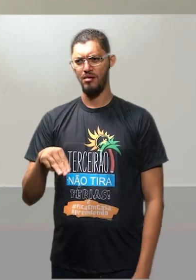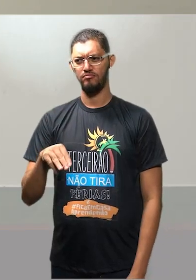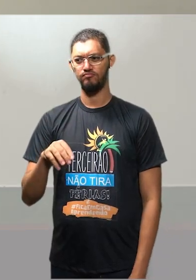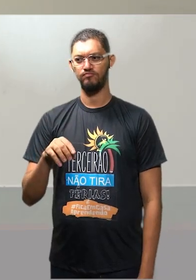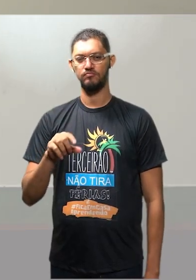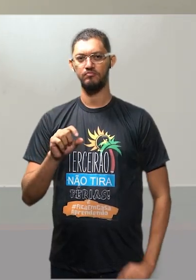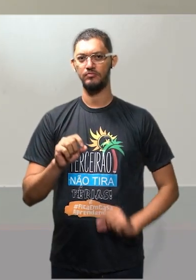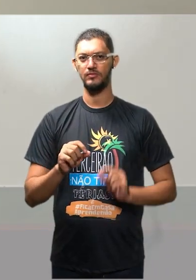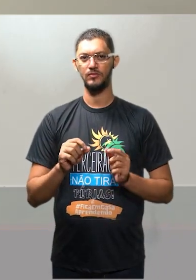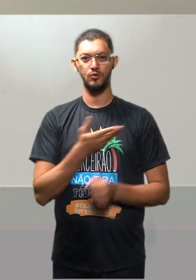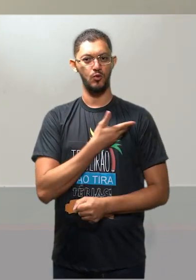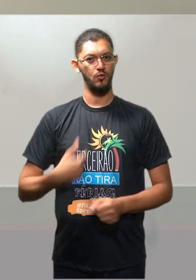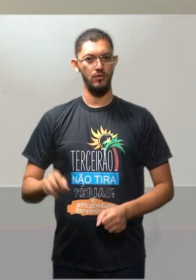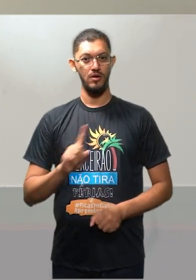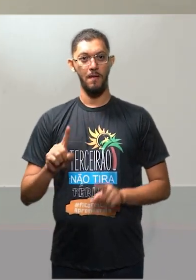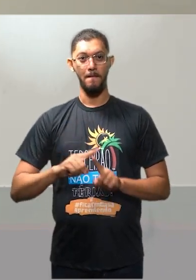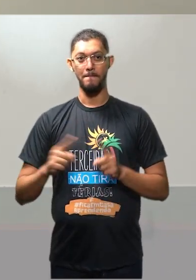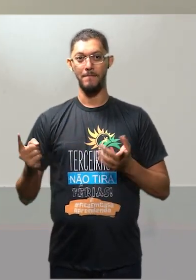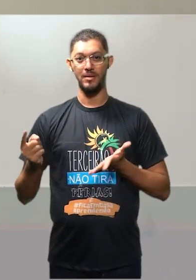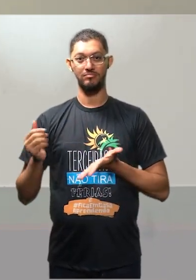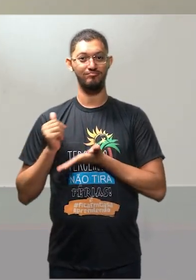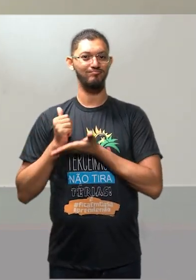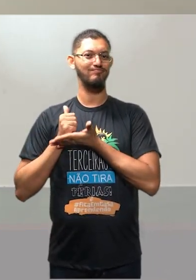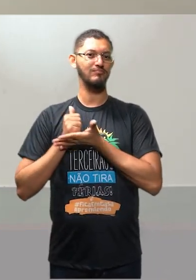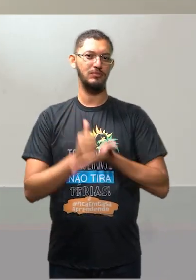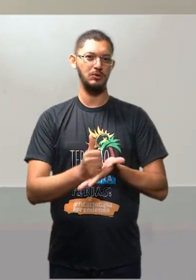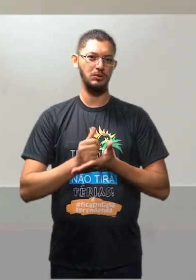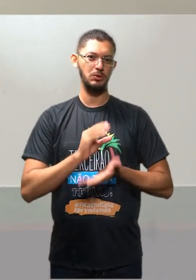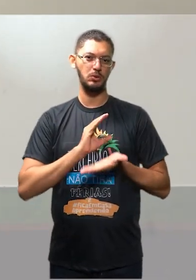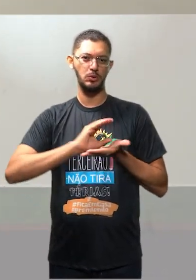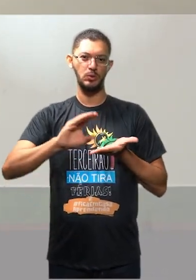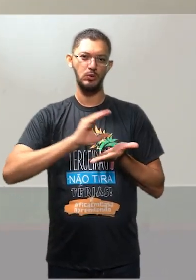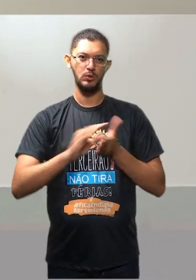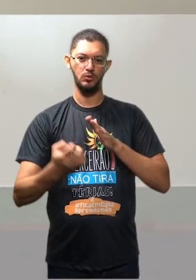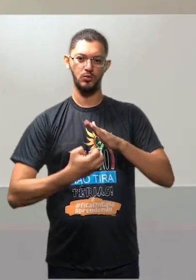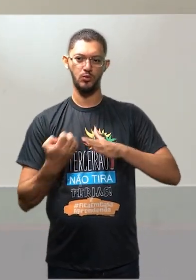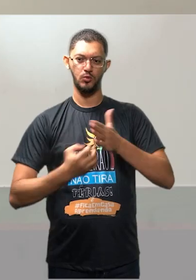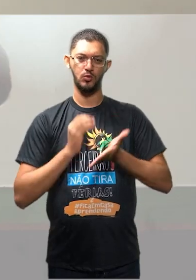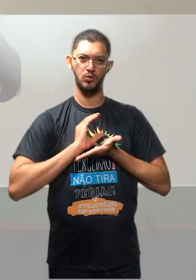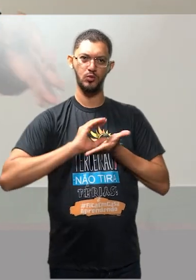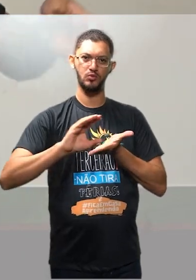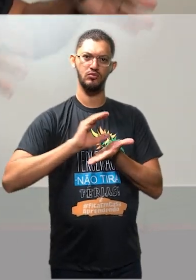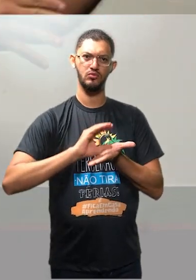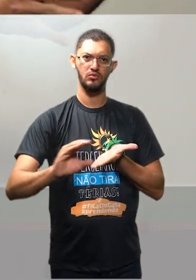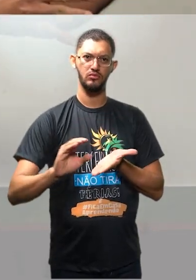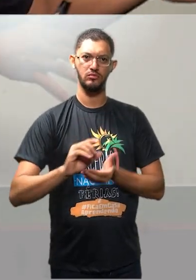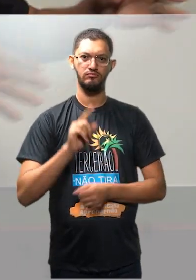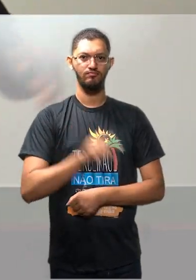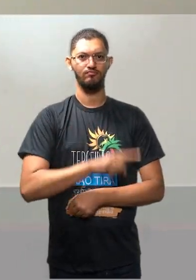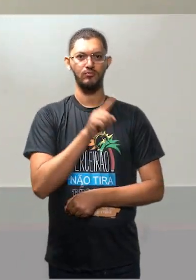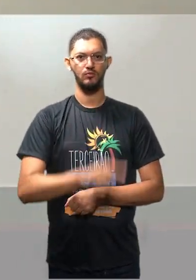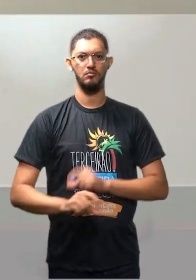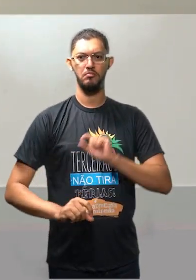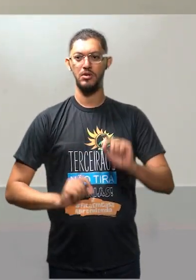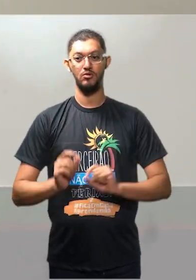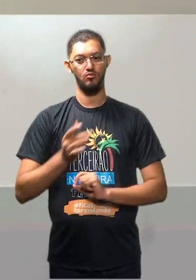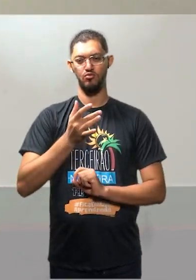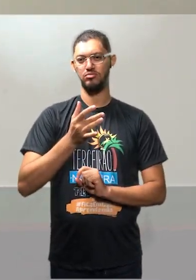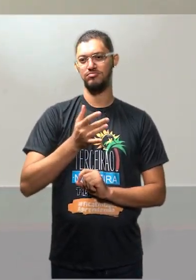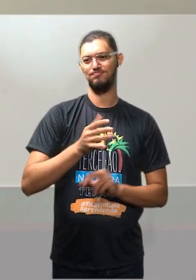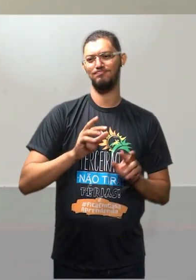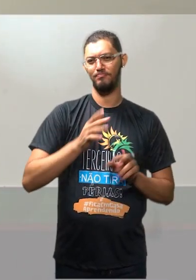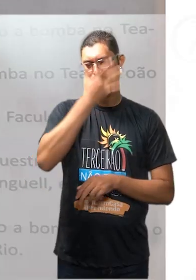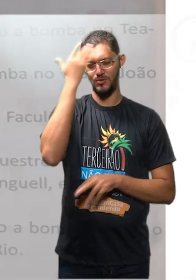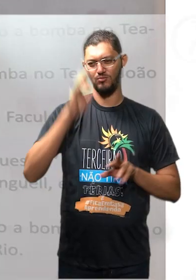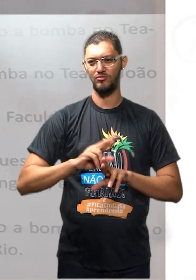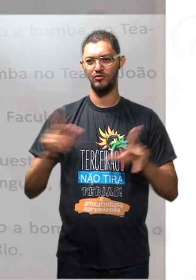não era do governo, mas eram patrocinados por empresários. Para retalhar, executar quem fosse da esquerda no Brasil. Tá? 18 de